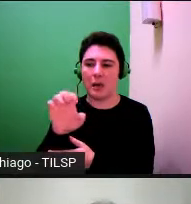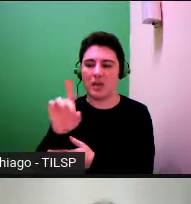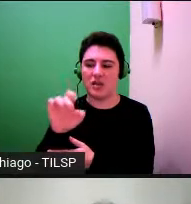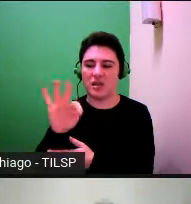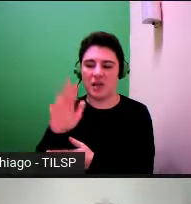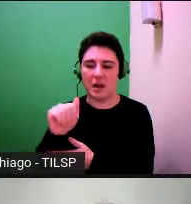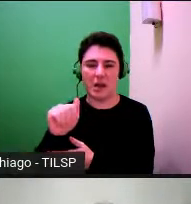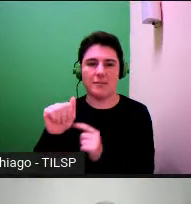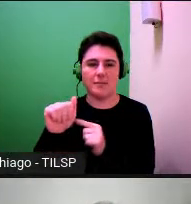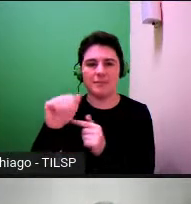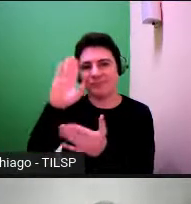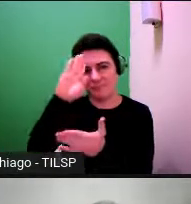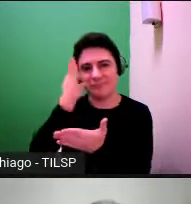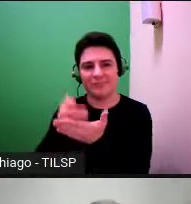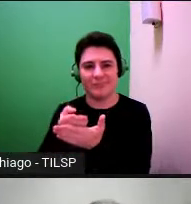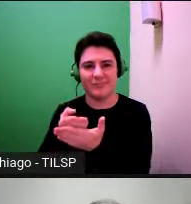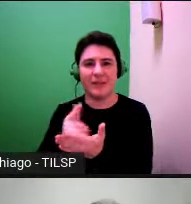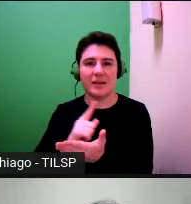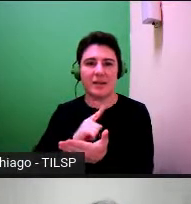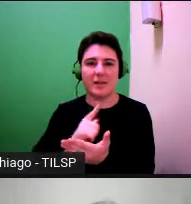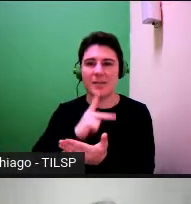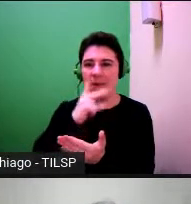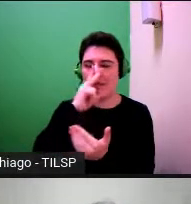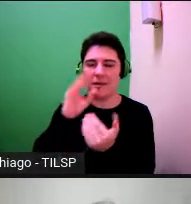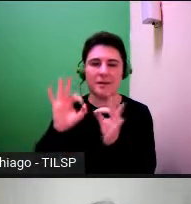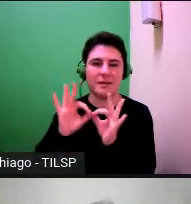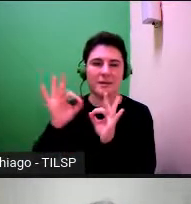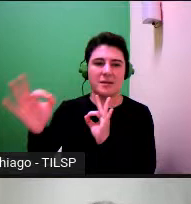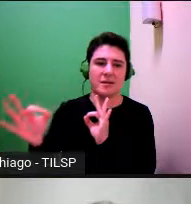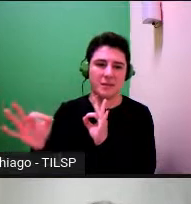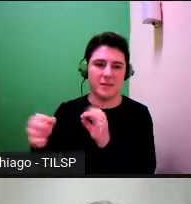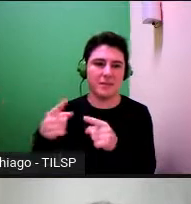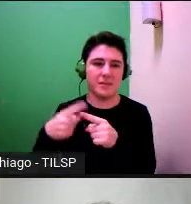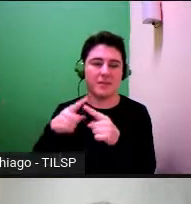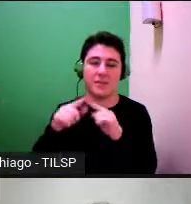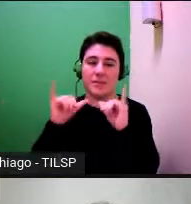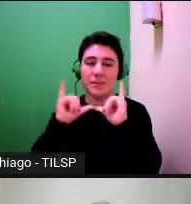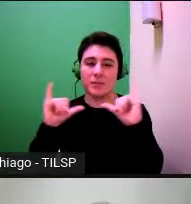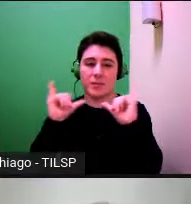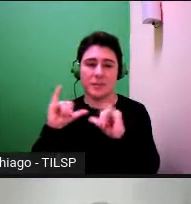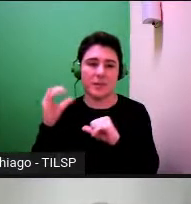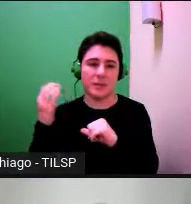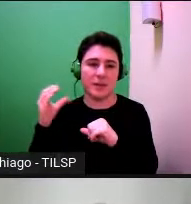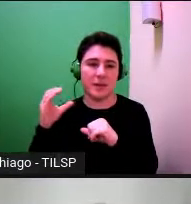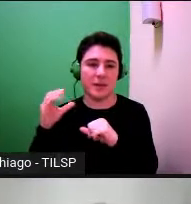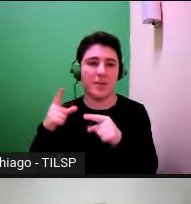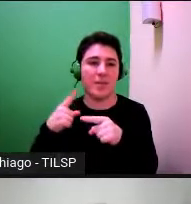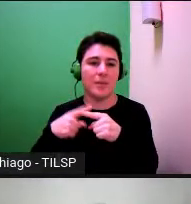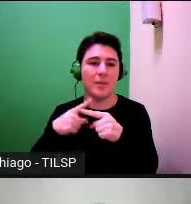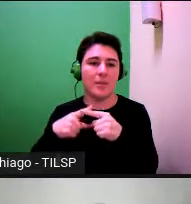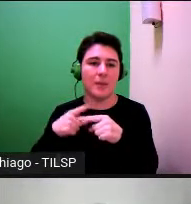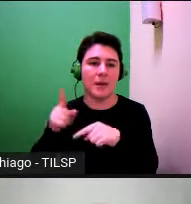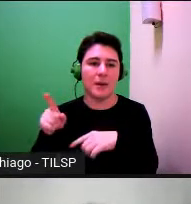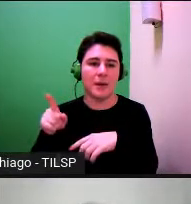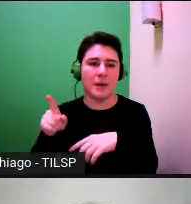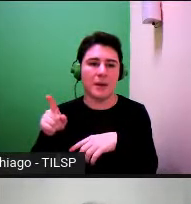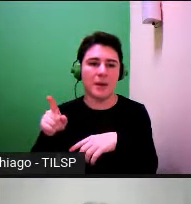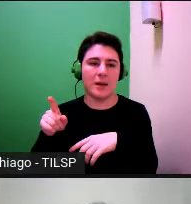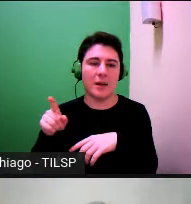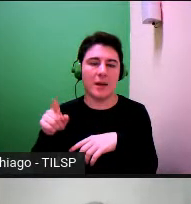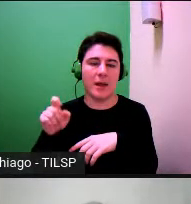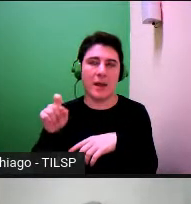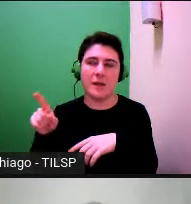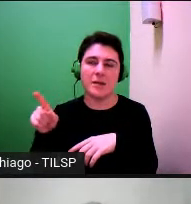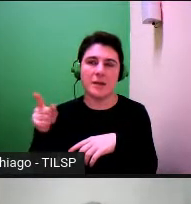distanciamento ou um movimento deste texto de divulgação científica que a sinal deixa passar esta